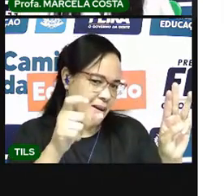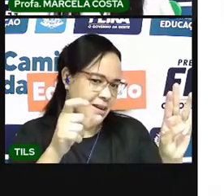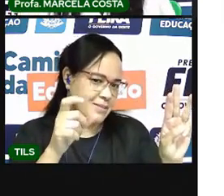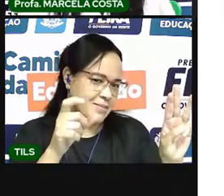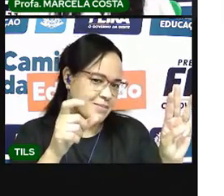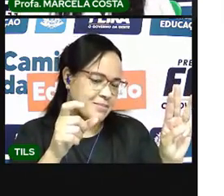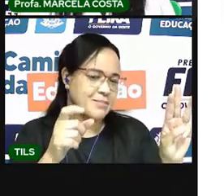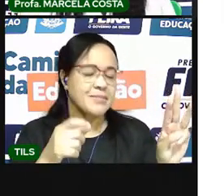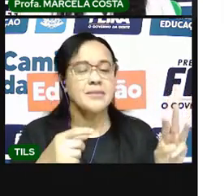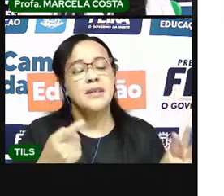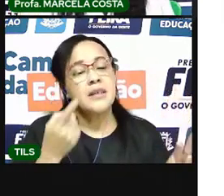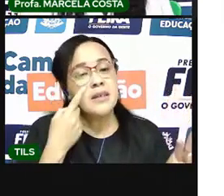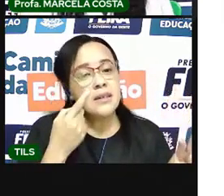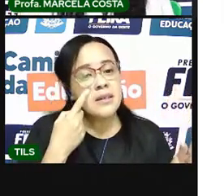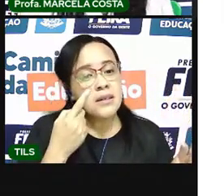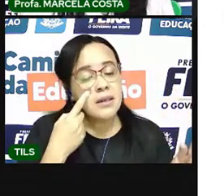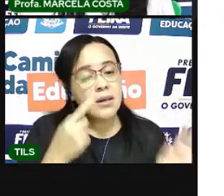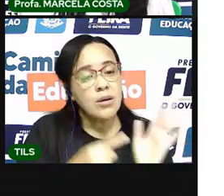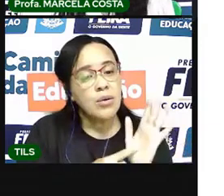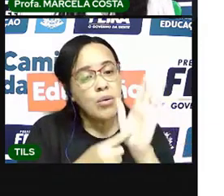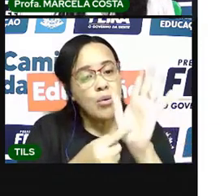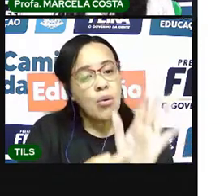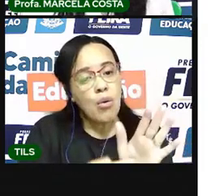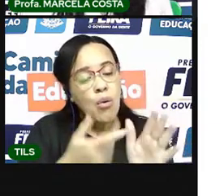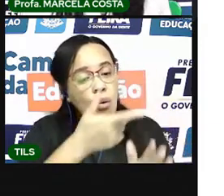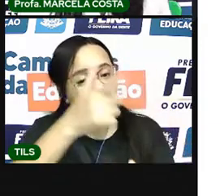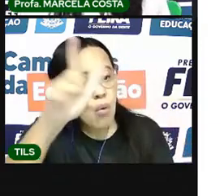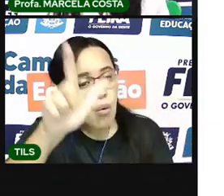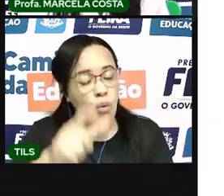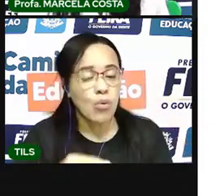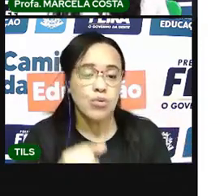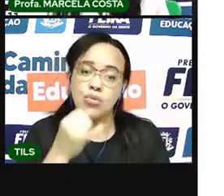Vou mostrar agora um outro exemplo.